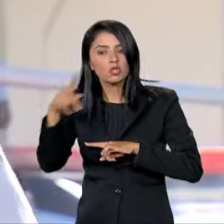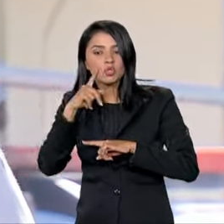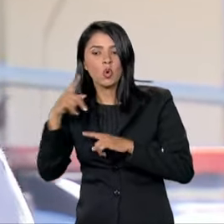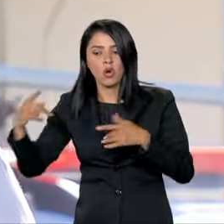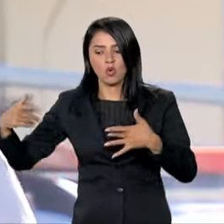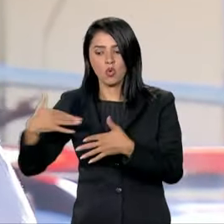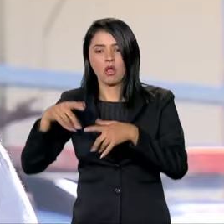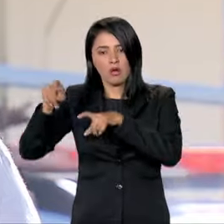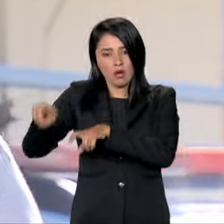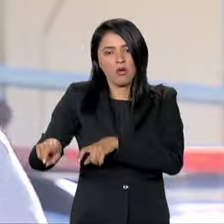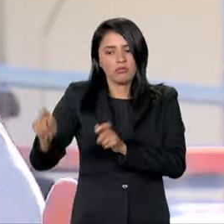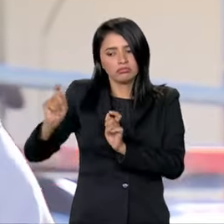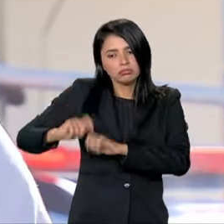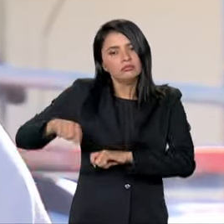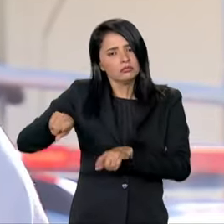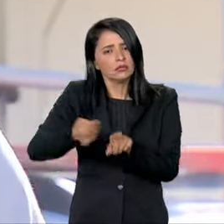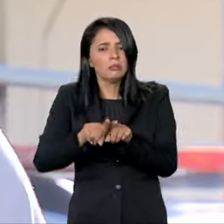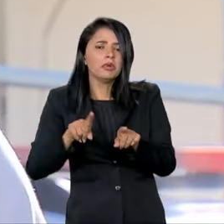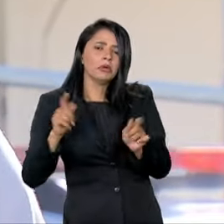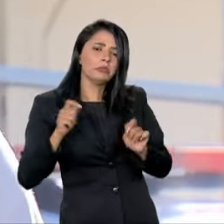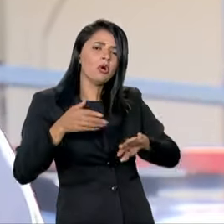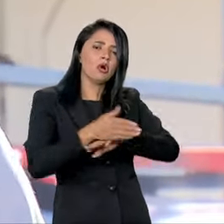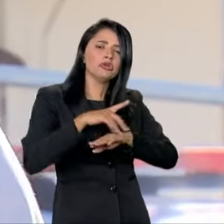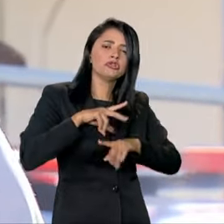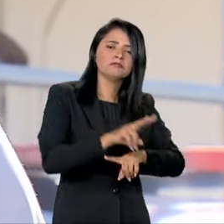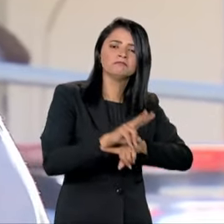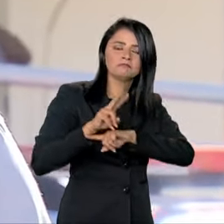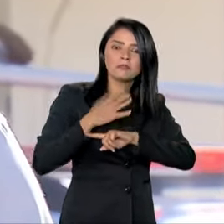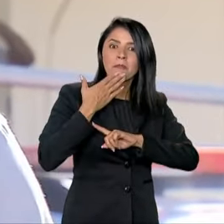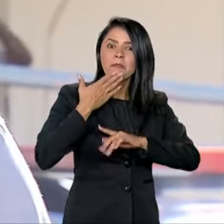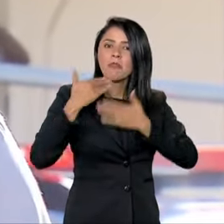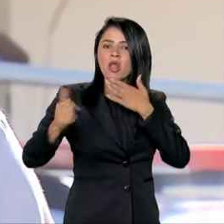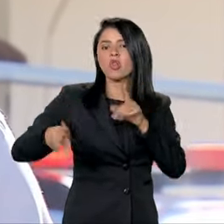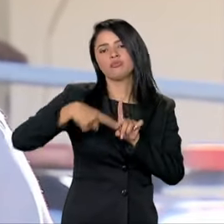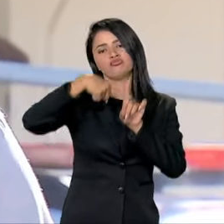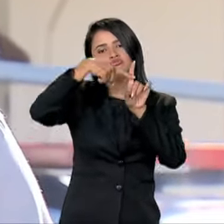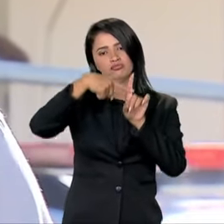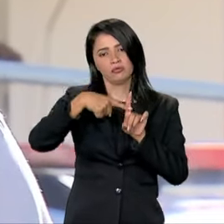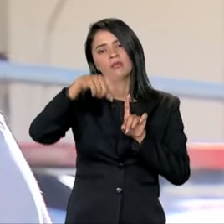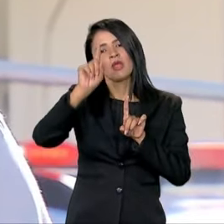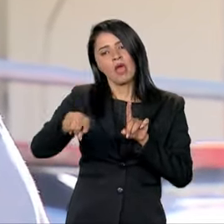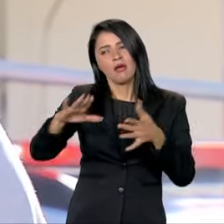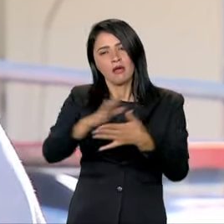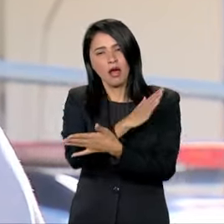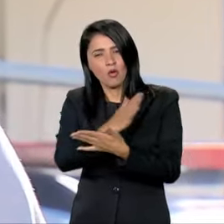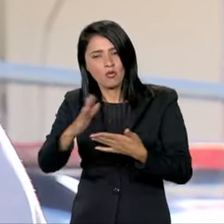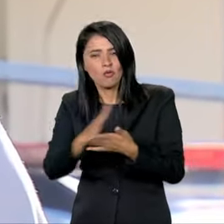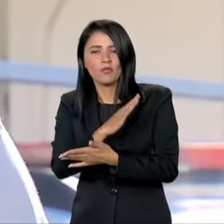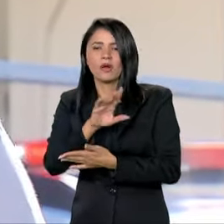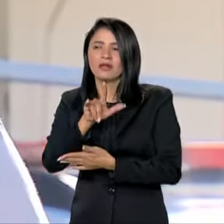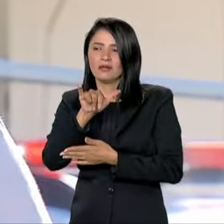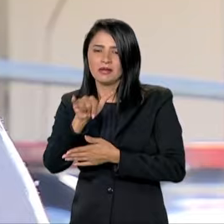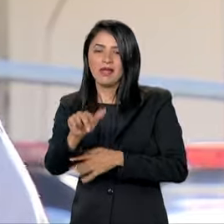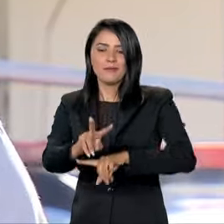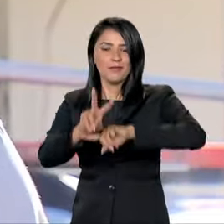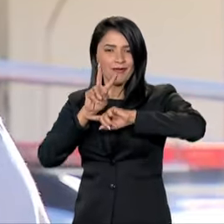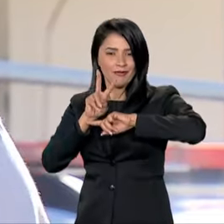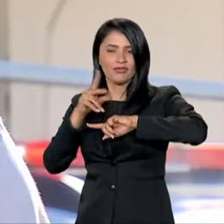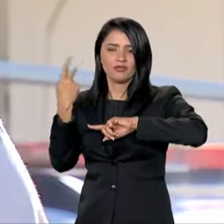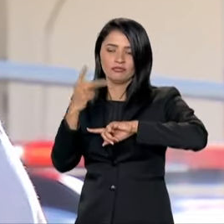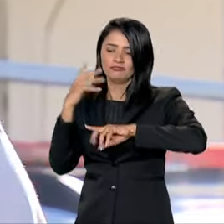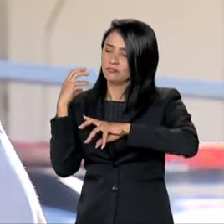e rural, em condições ainda mais vantajosas. São algumas linhas de crédito que, somadas,